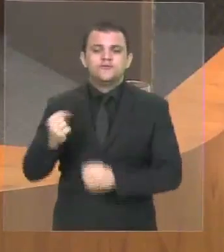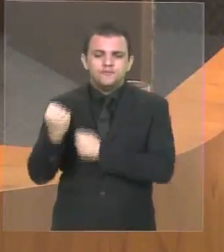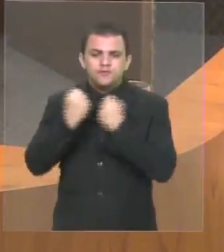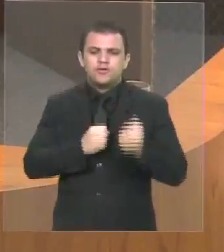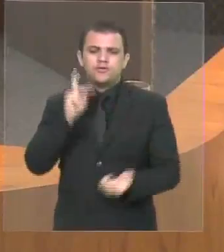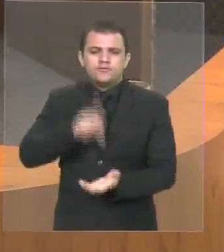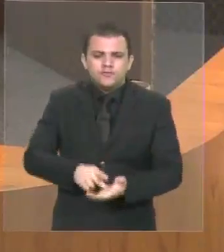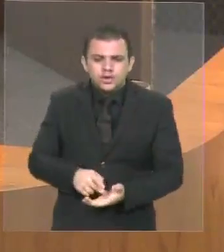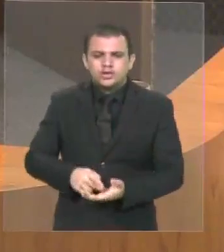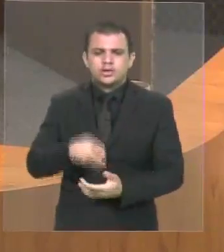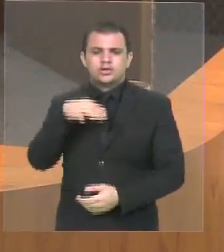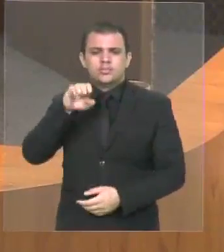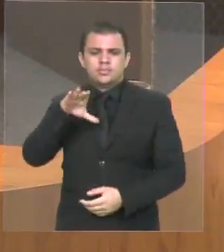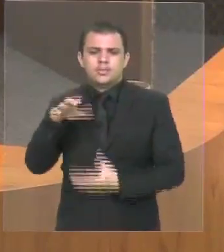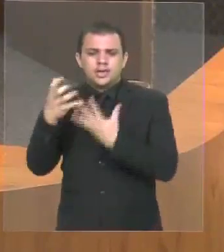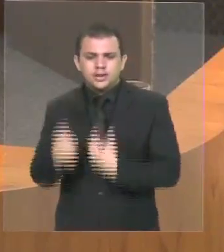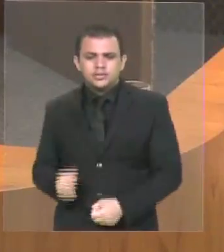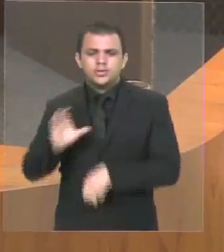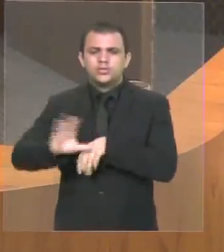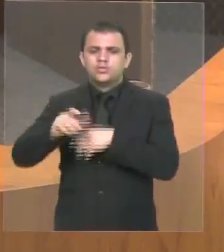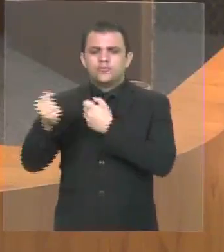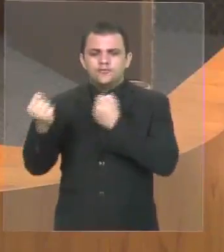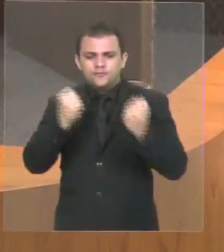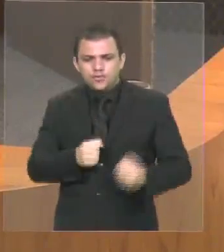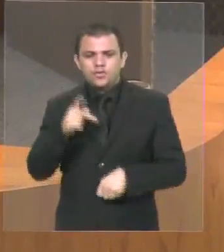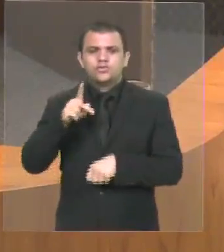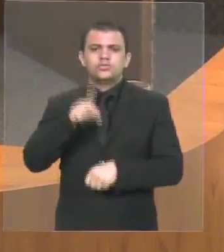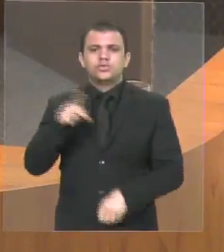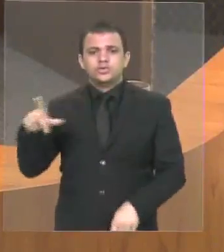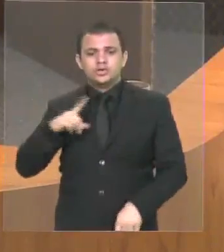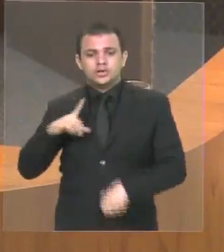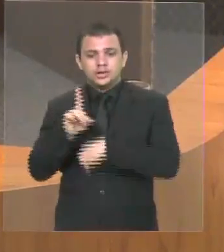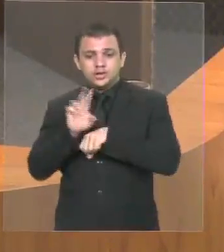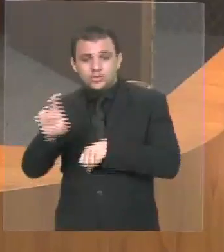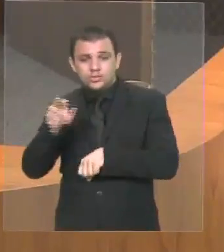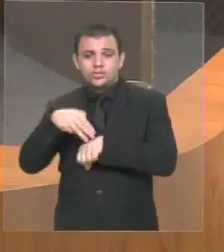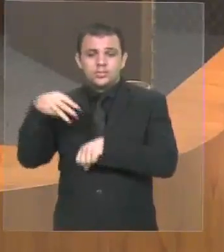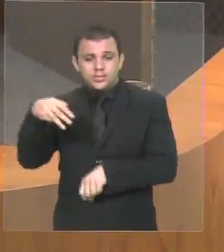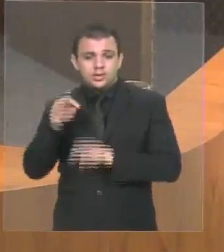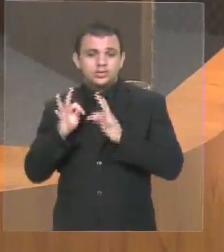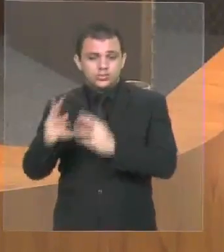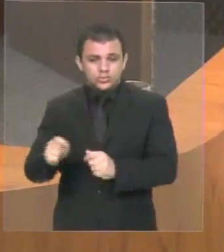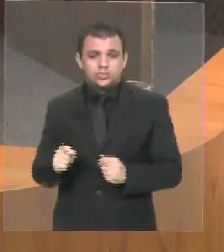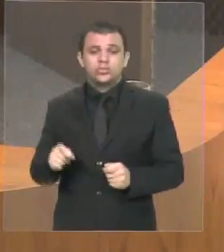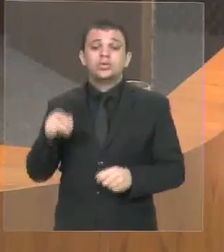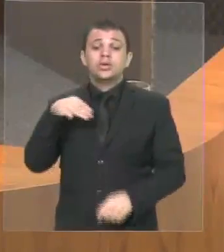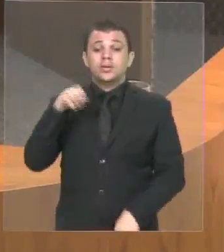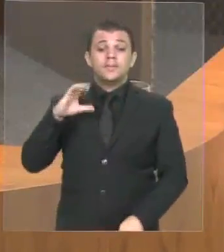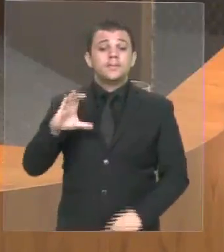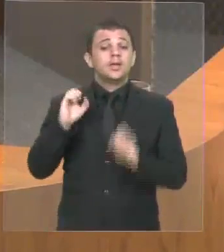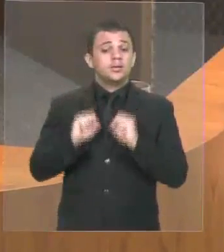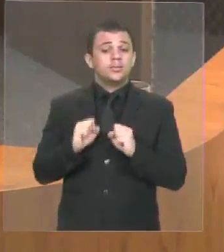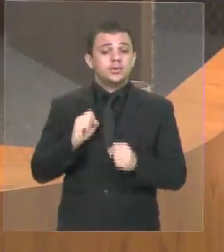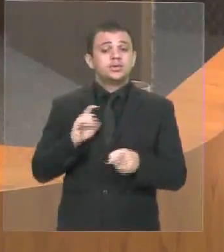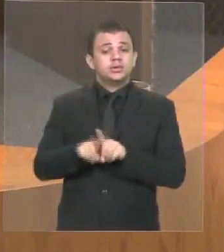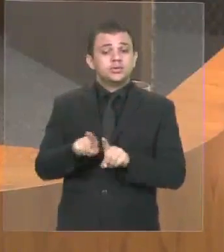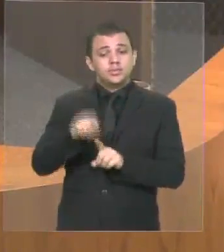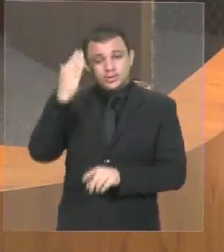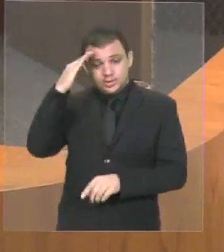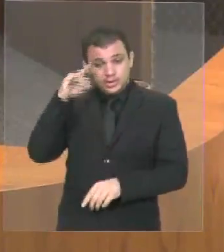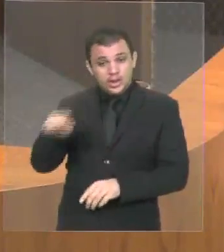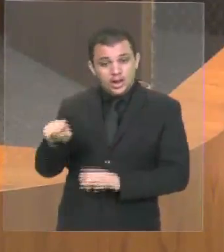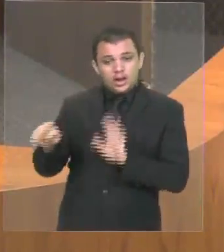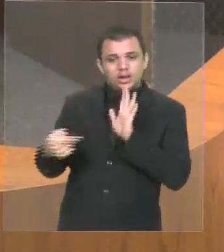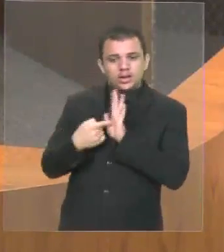reconhecida, com cursos fortes, com professores, com doutorado e mestrado. E que possa o MEC entender que a nota da universidade